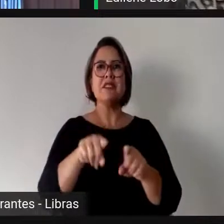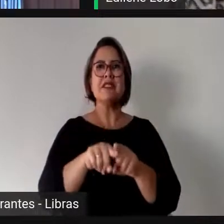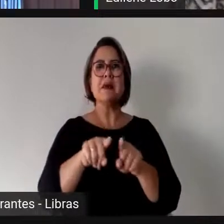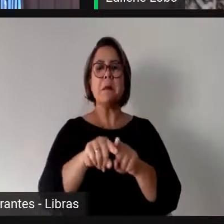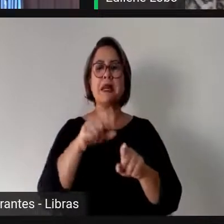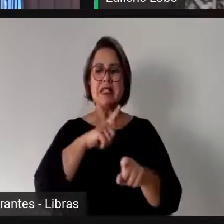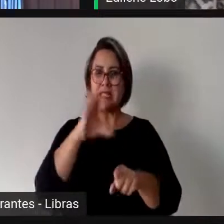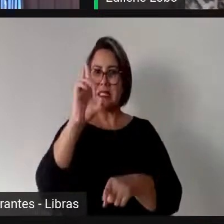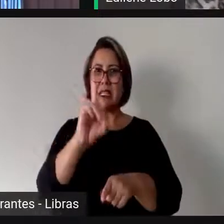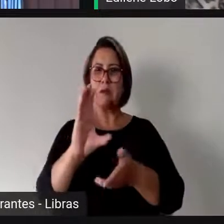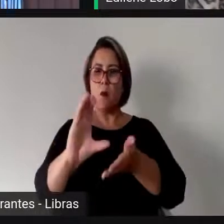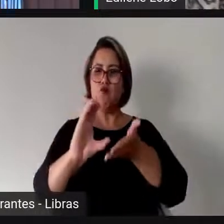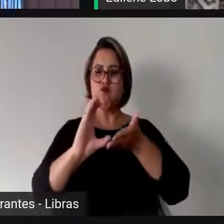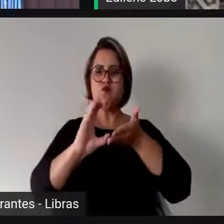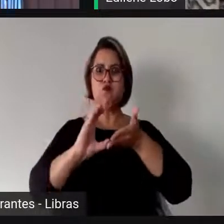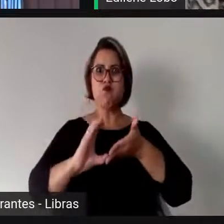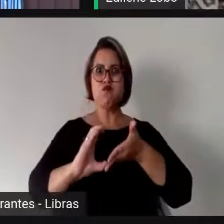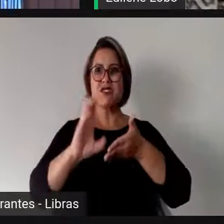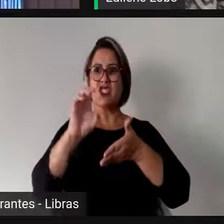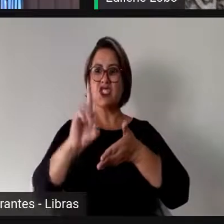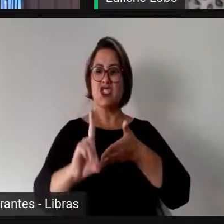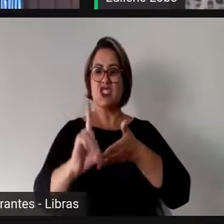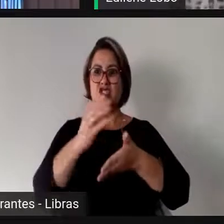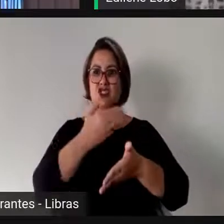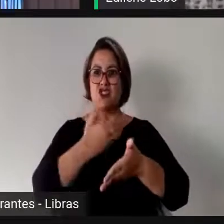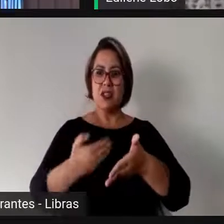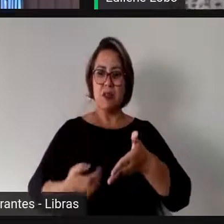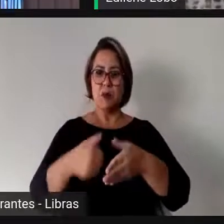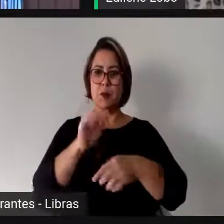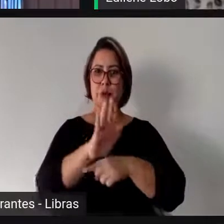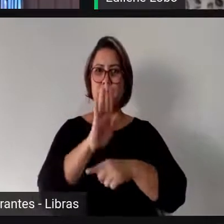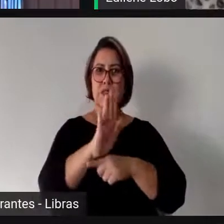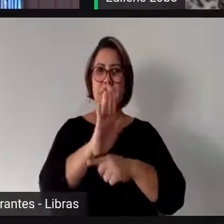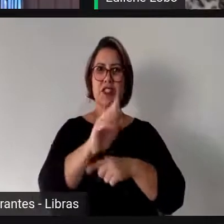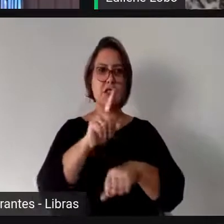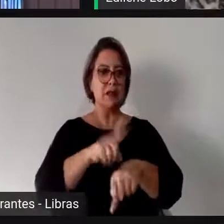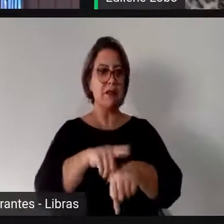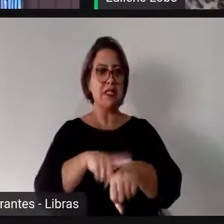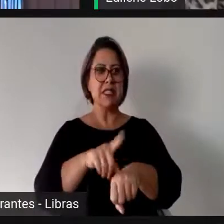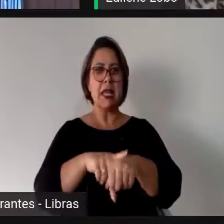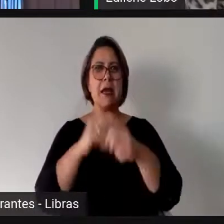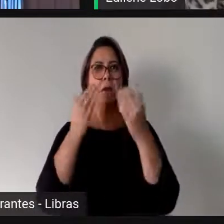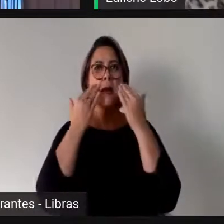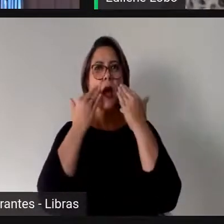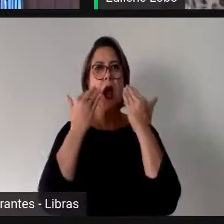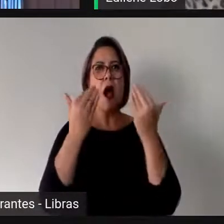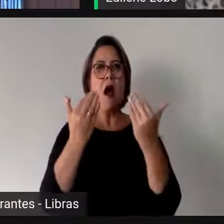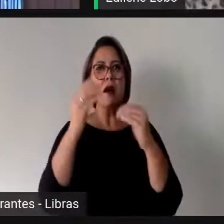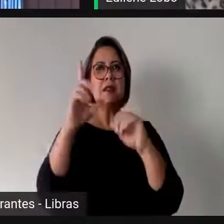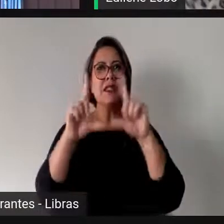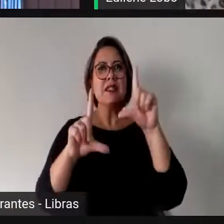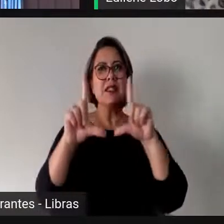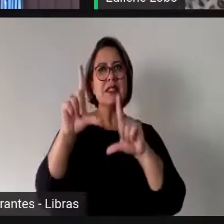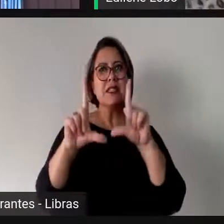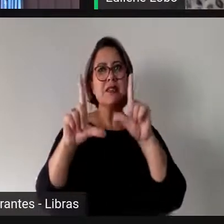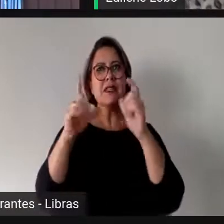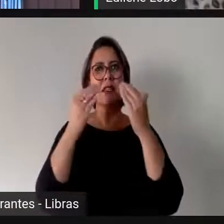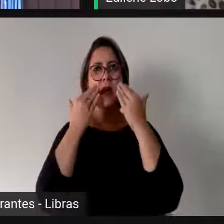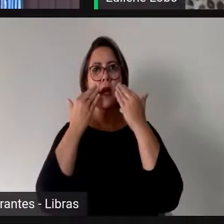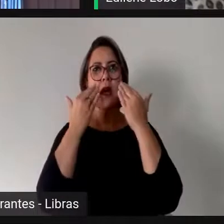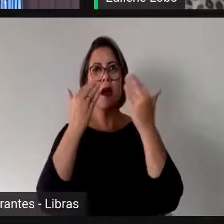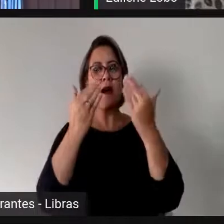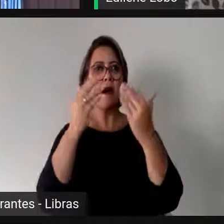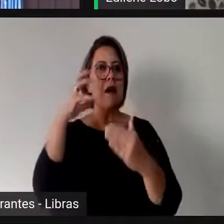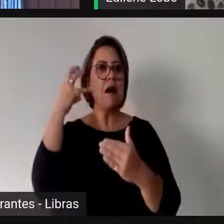públicos e ocuparem o tempo do rádio e da televisão para apresentar suas propostas, esse é o ponto do qual